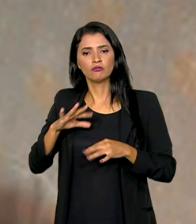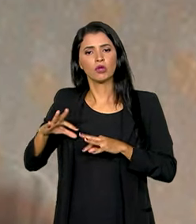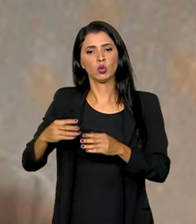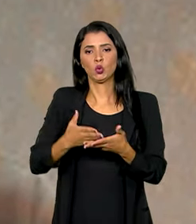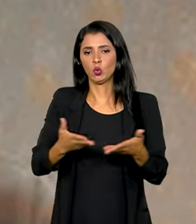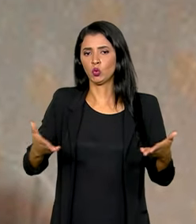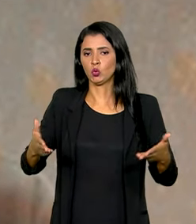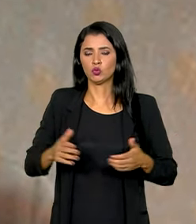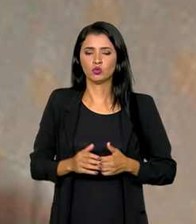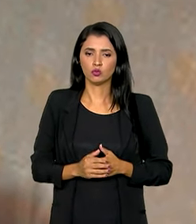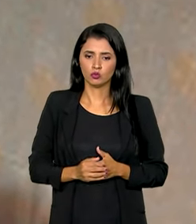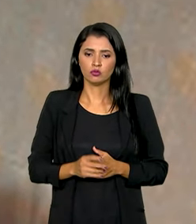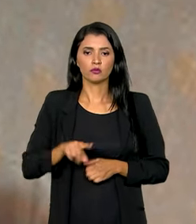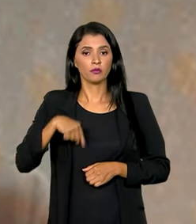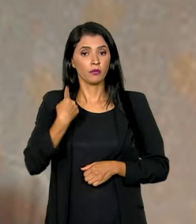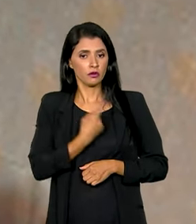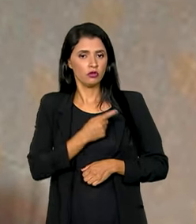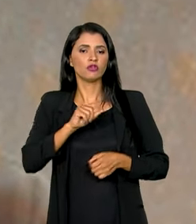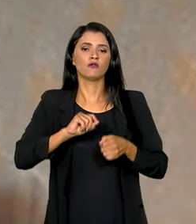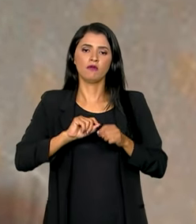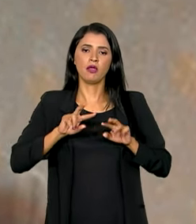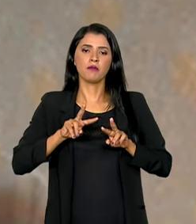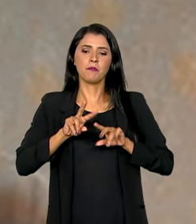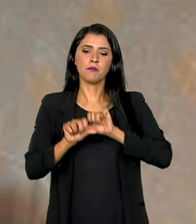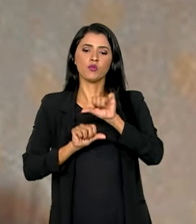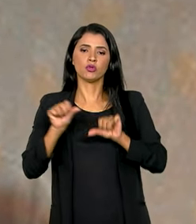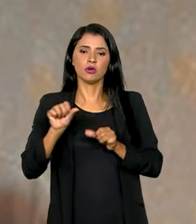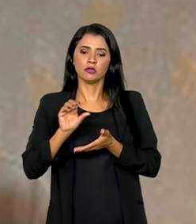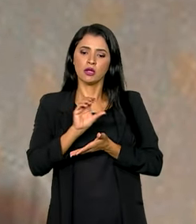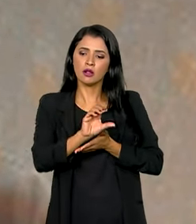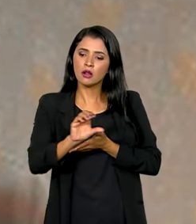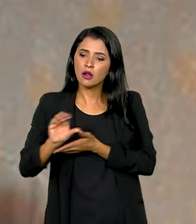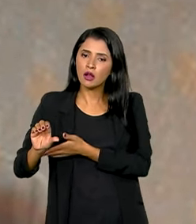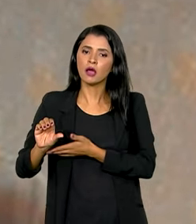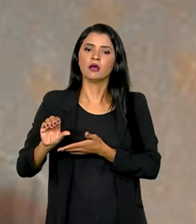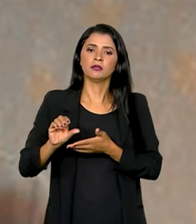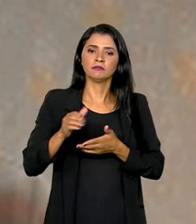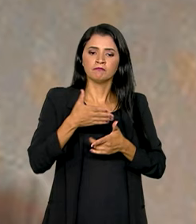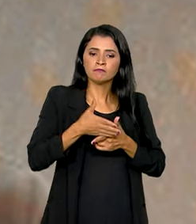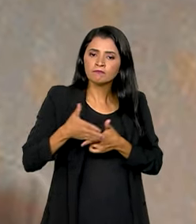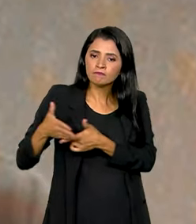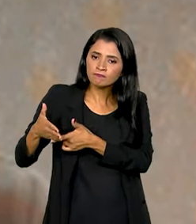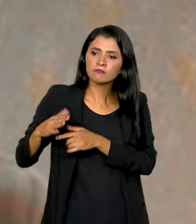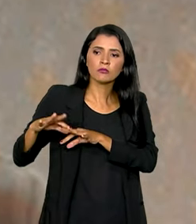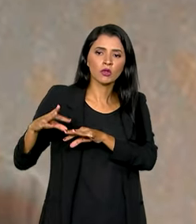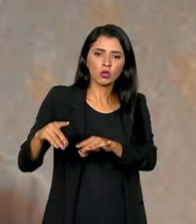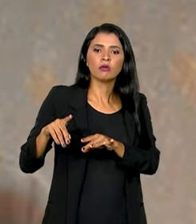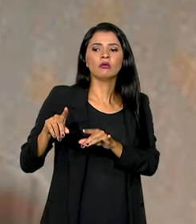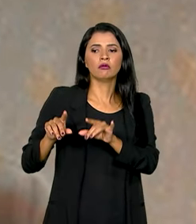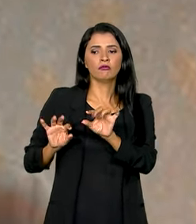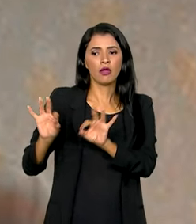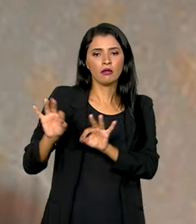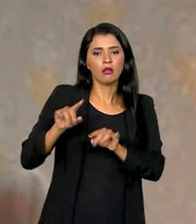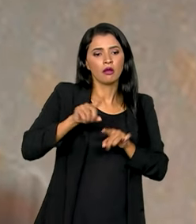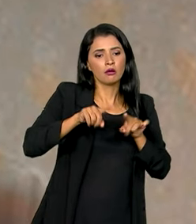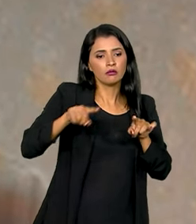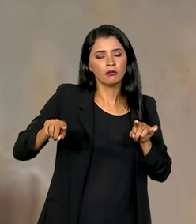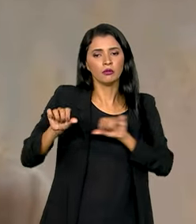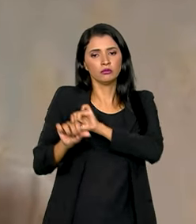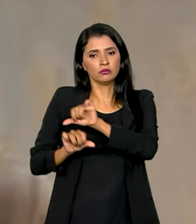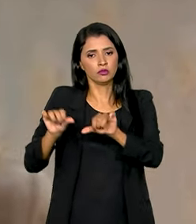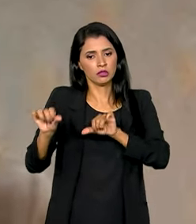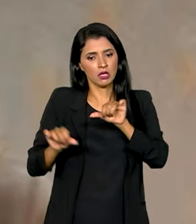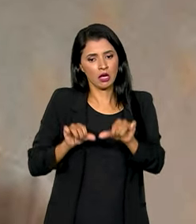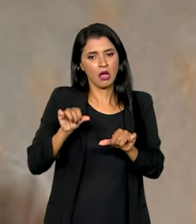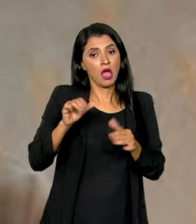A gente vai fazendo uma mudança distributiva, a fatia do bolo de todos vai se alterando, a fatia